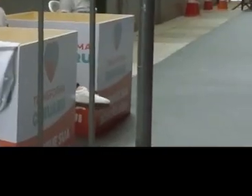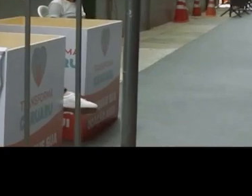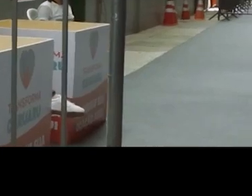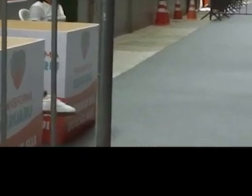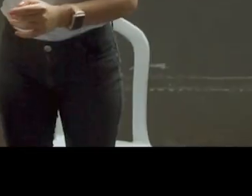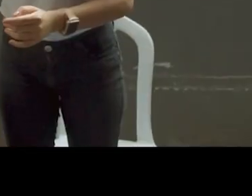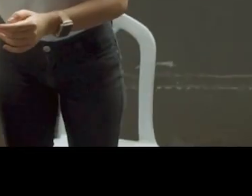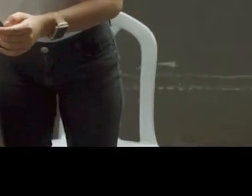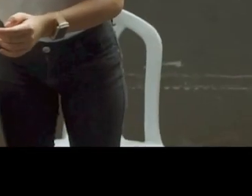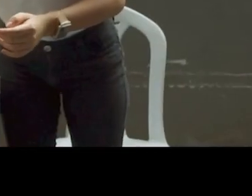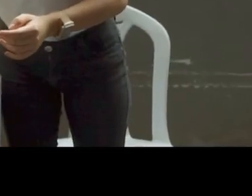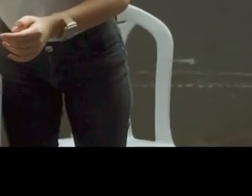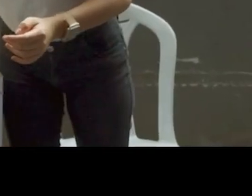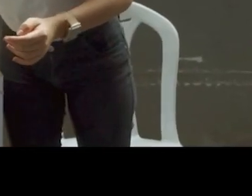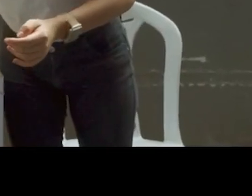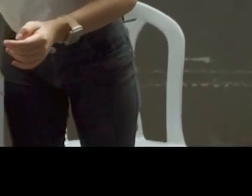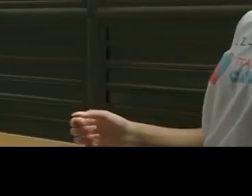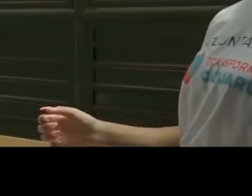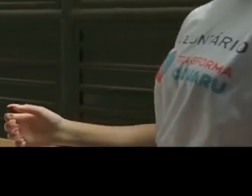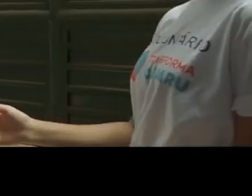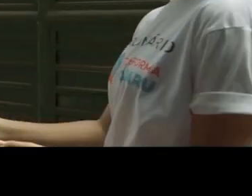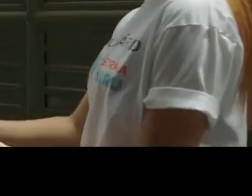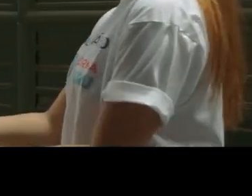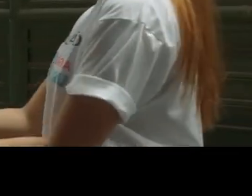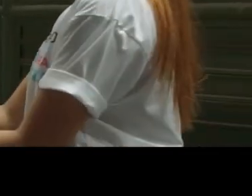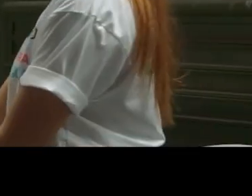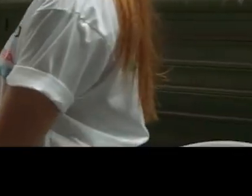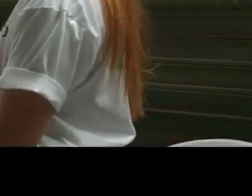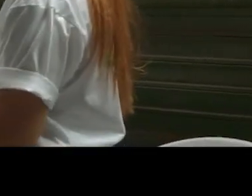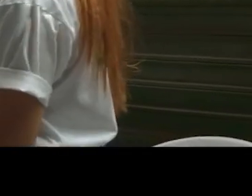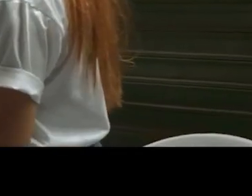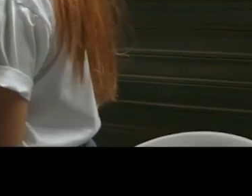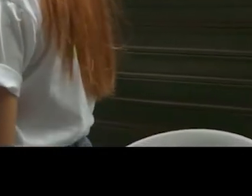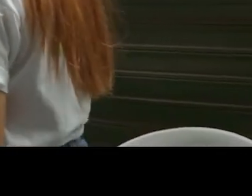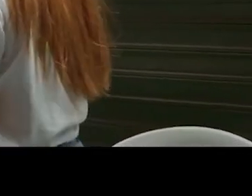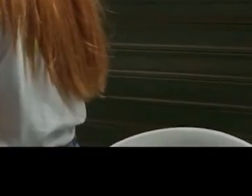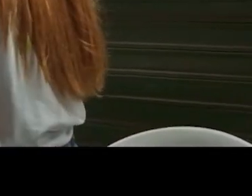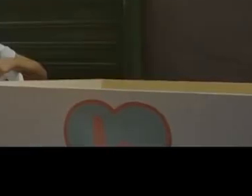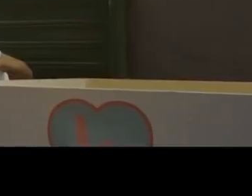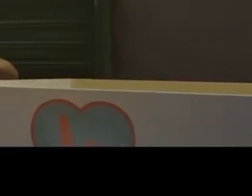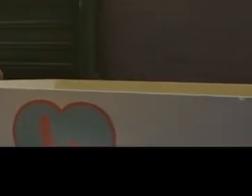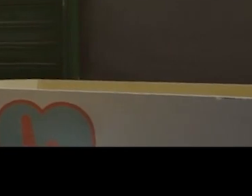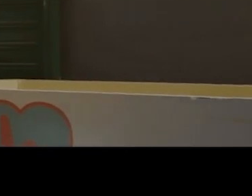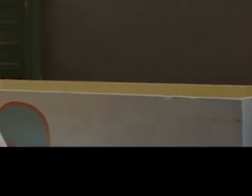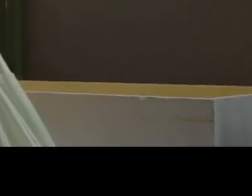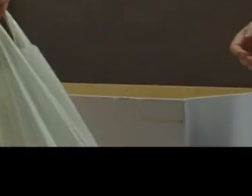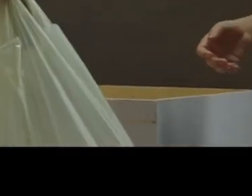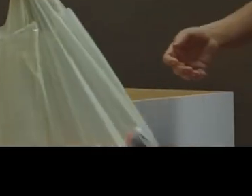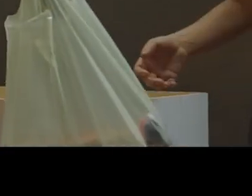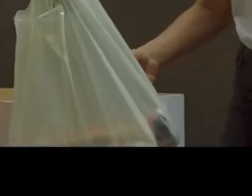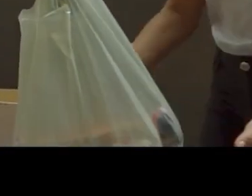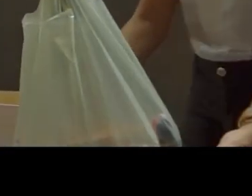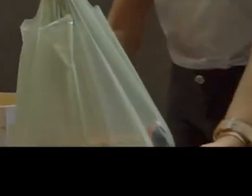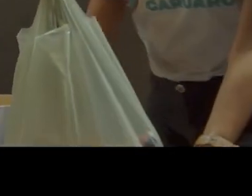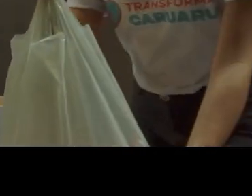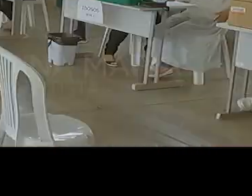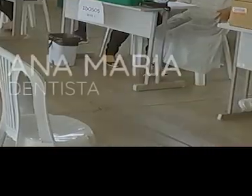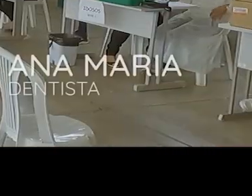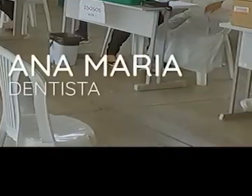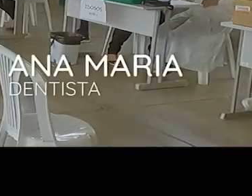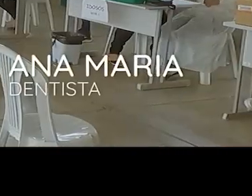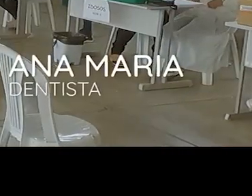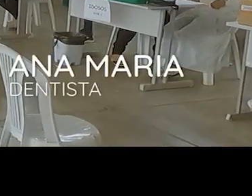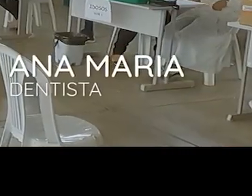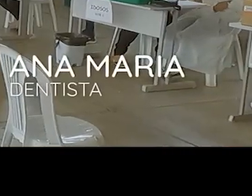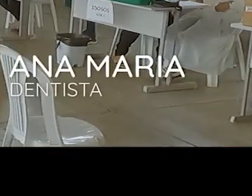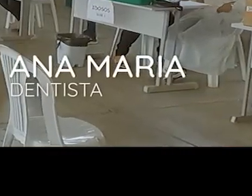também de solidariedade. Por isso, quando chegar a sua vez de se vacinar contra a Covid-19, seja solidário. E antes